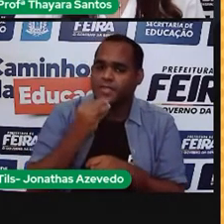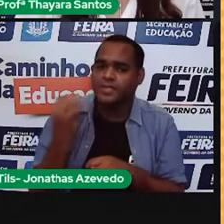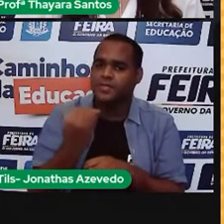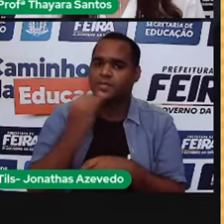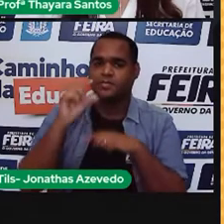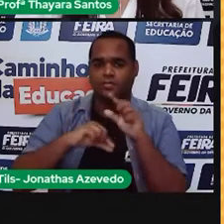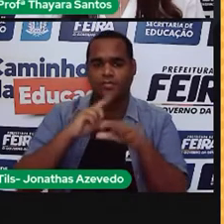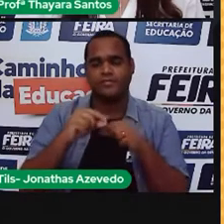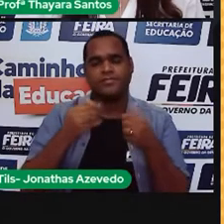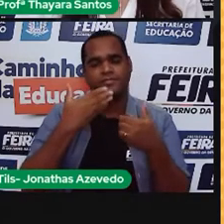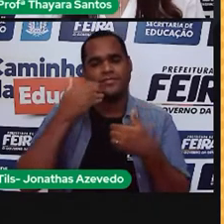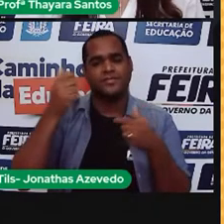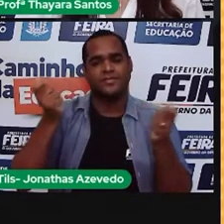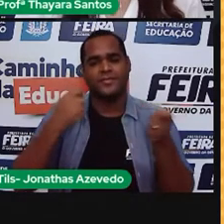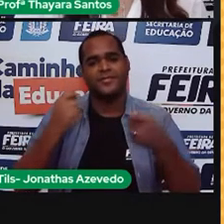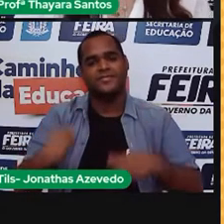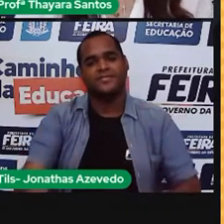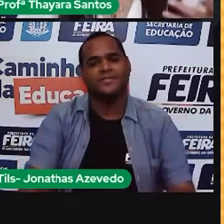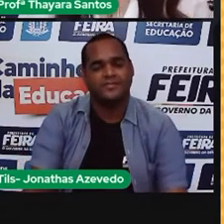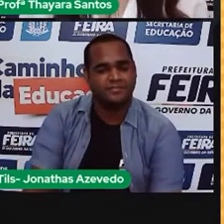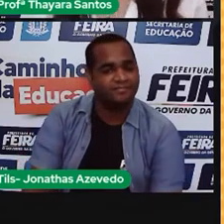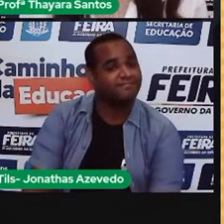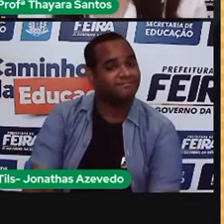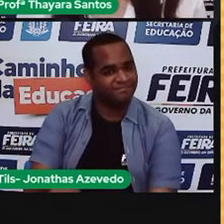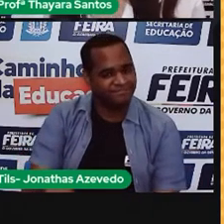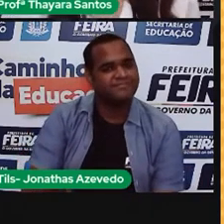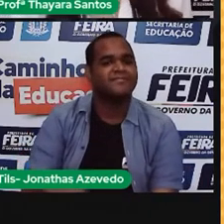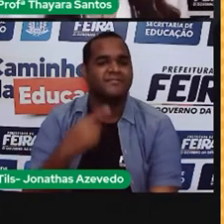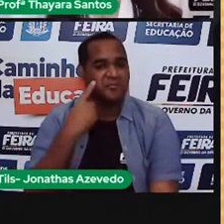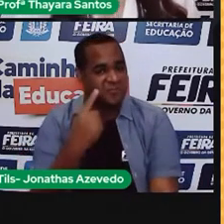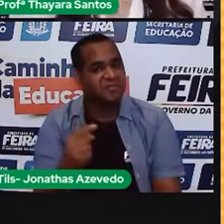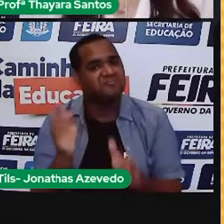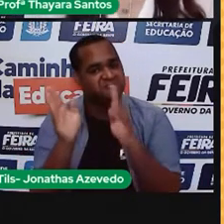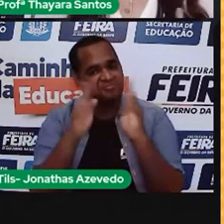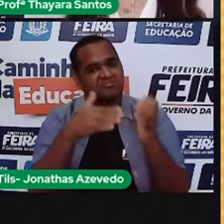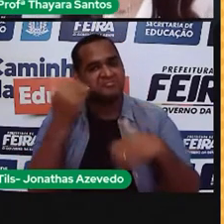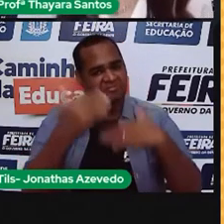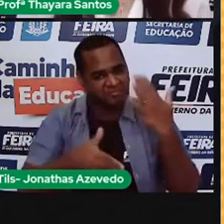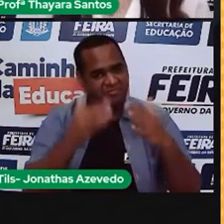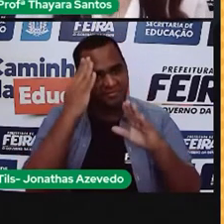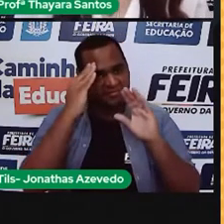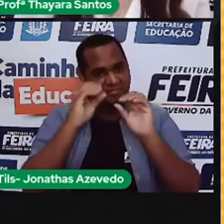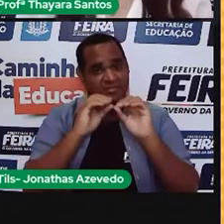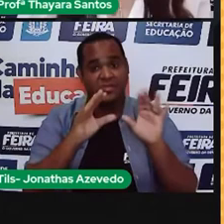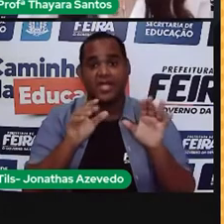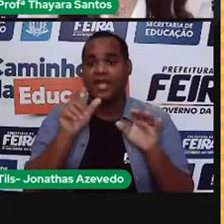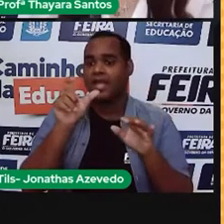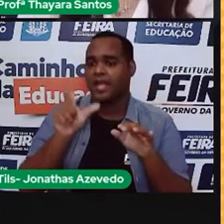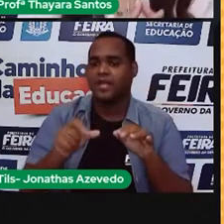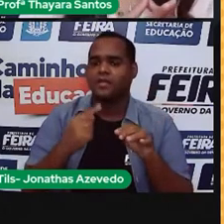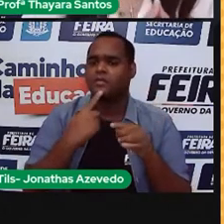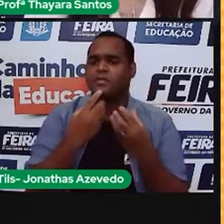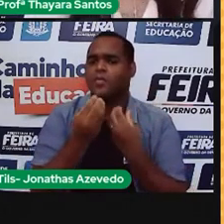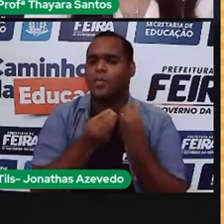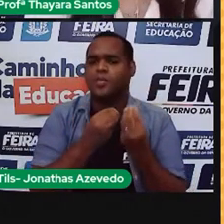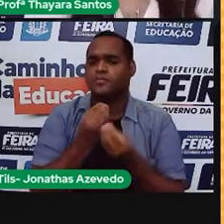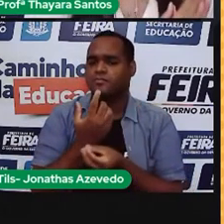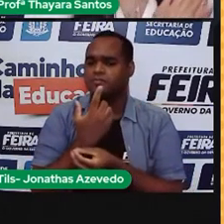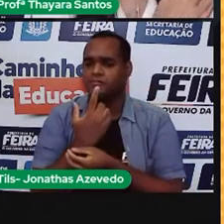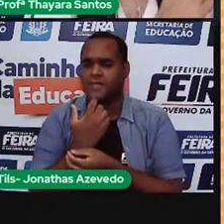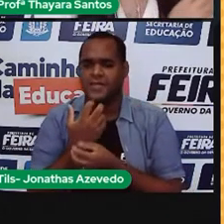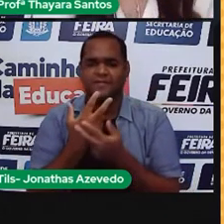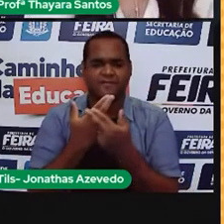sempre o melhor. Entenderam aí? Essas bandeiras tarifárias representam as condições